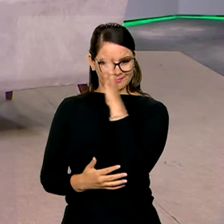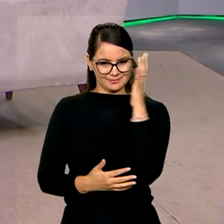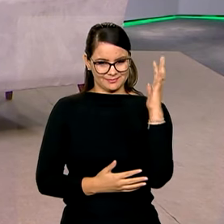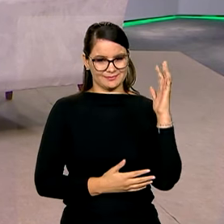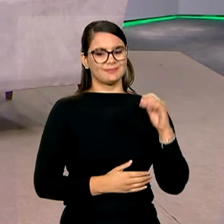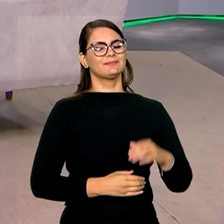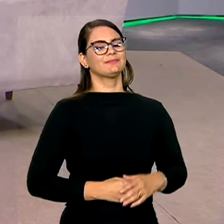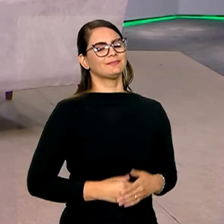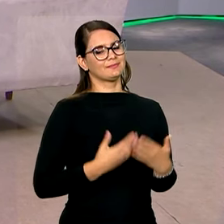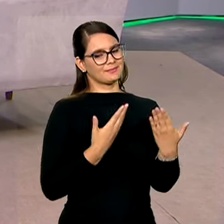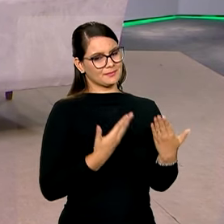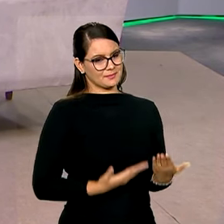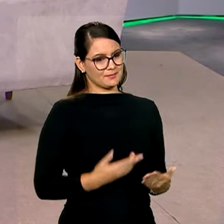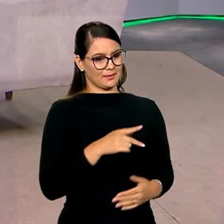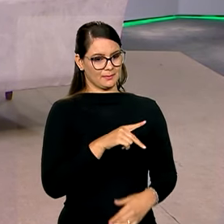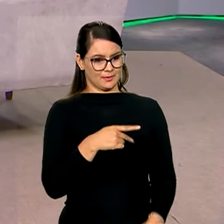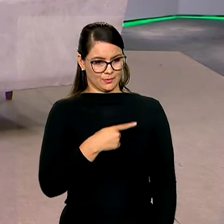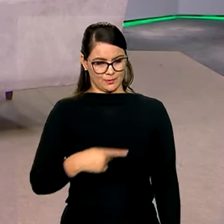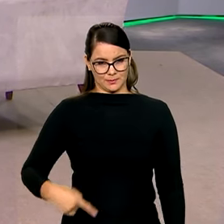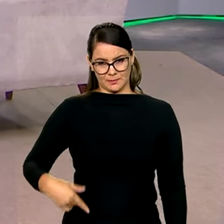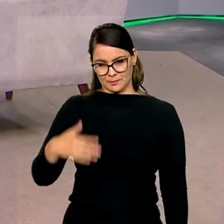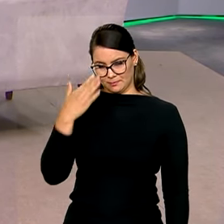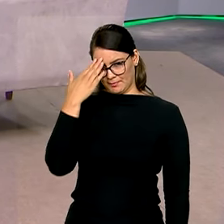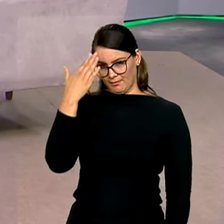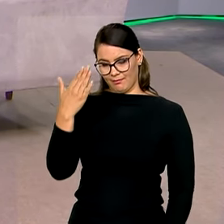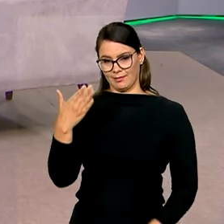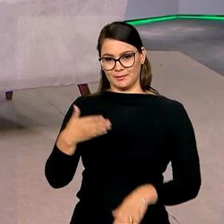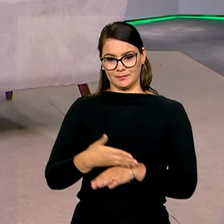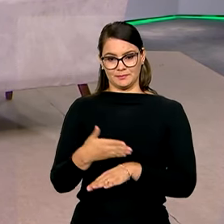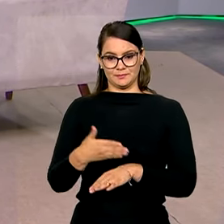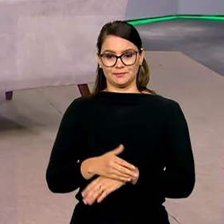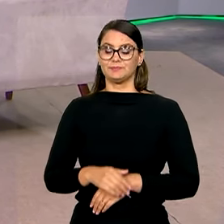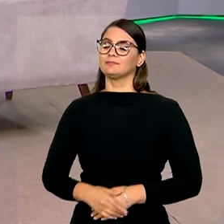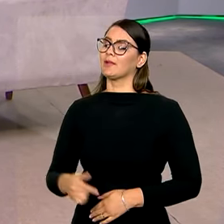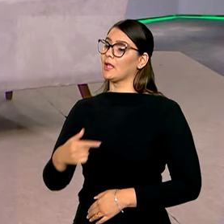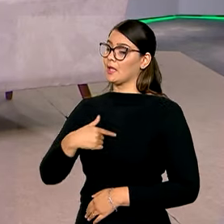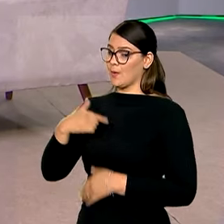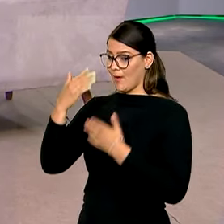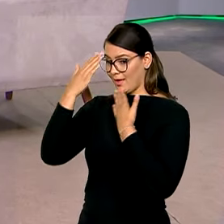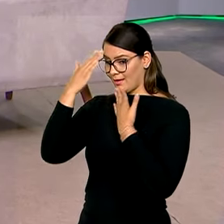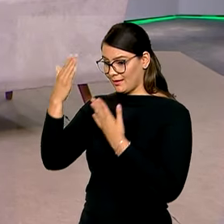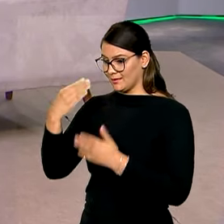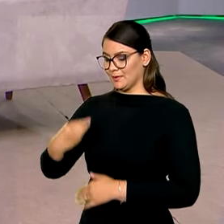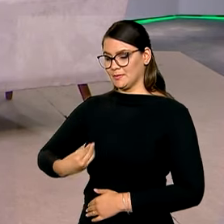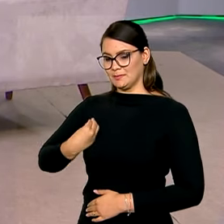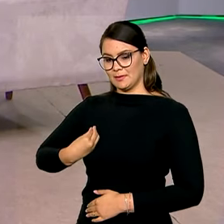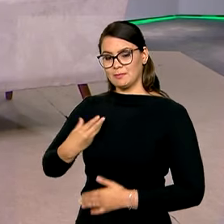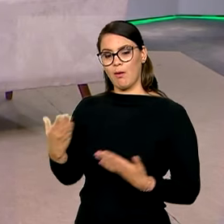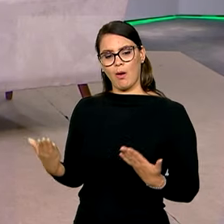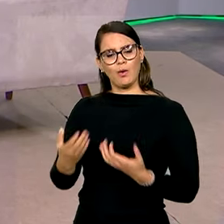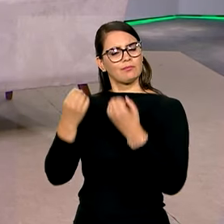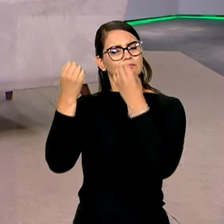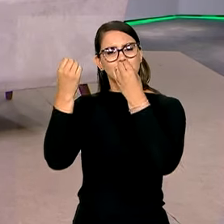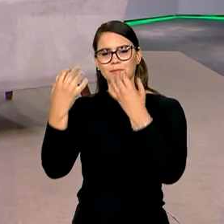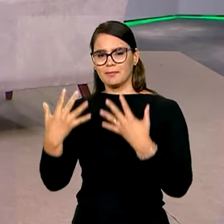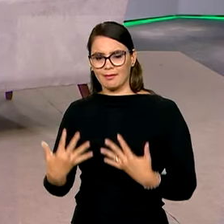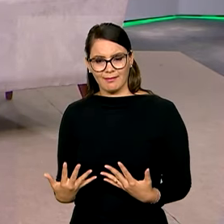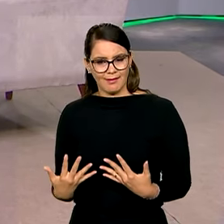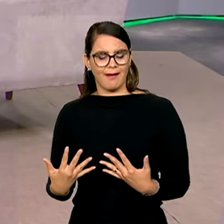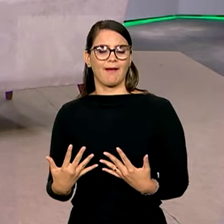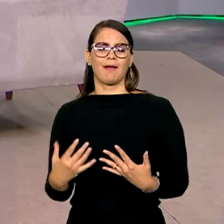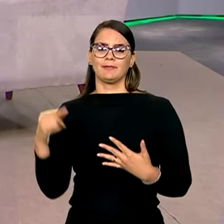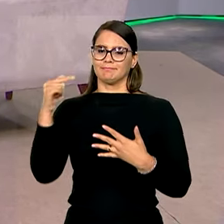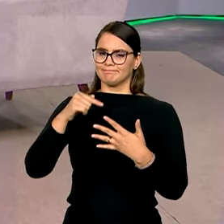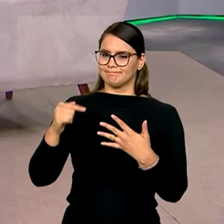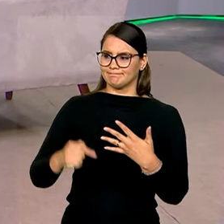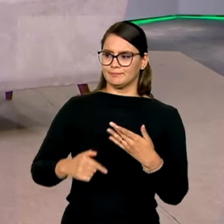Rodrigo Agostinho, presidente do IBAMA, muito obrigado pela sua participação. Eu que agradeço essa possibilidade de estar aqui hoje, esclarecendo os pontos